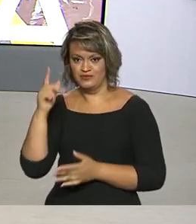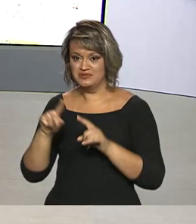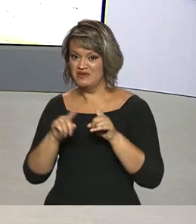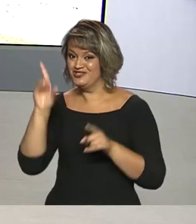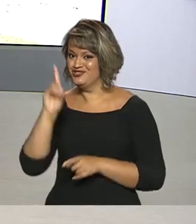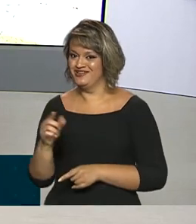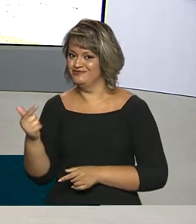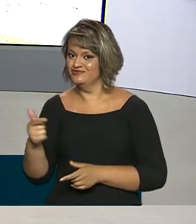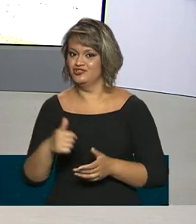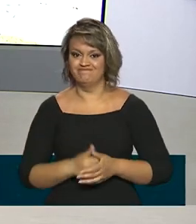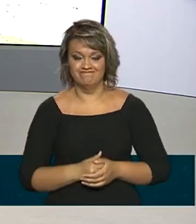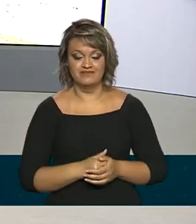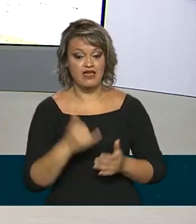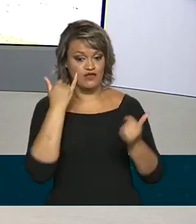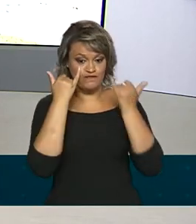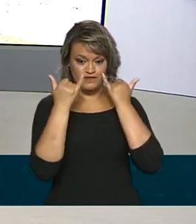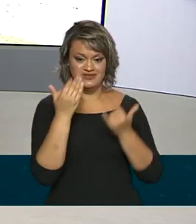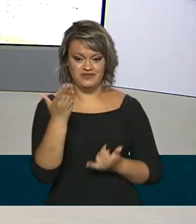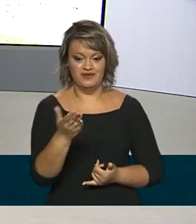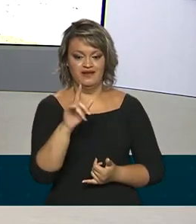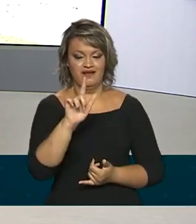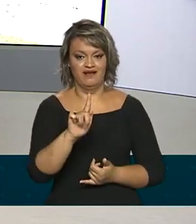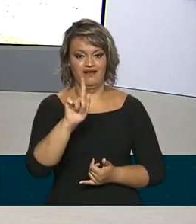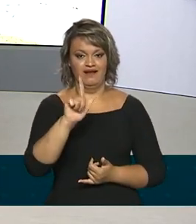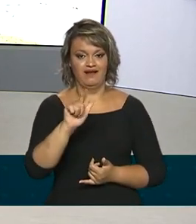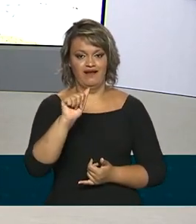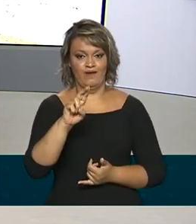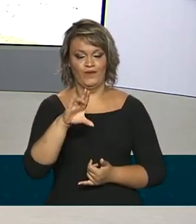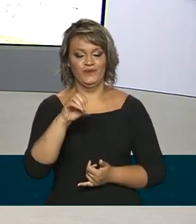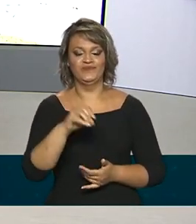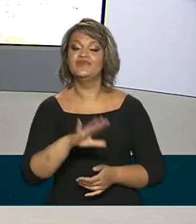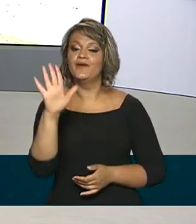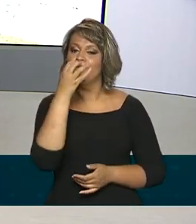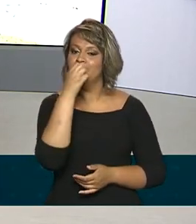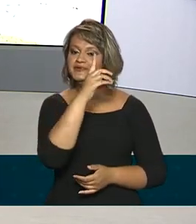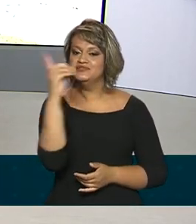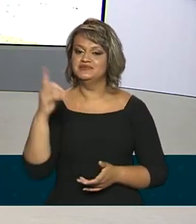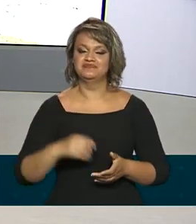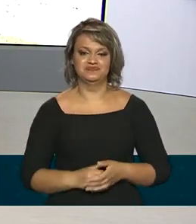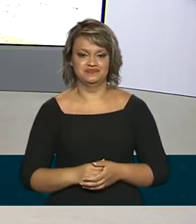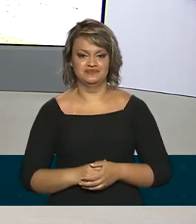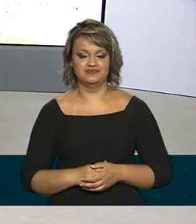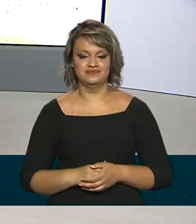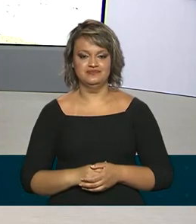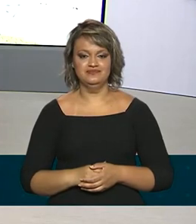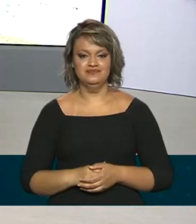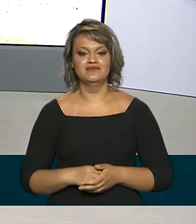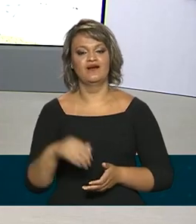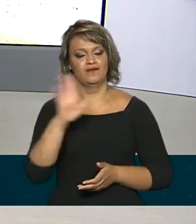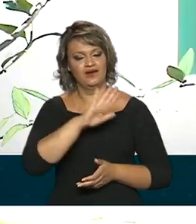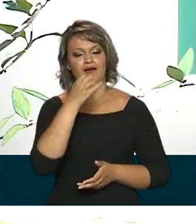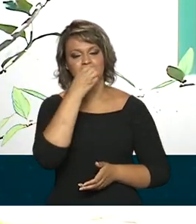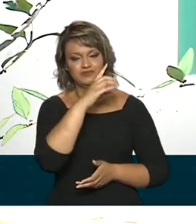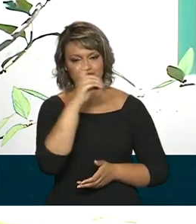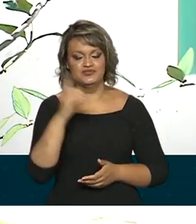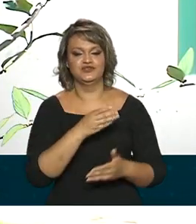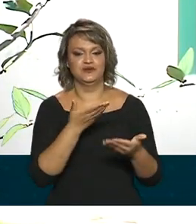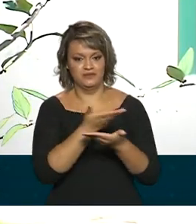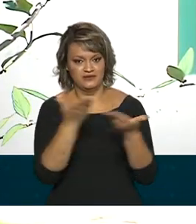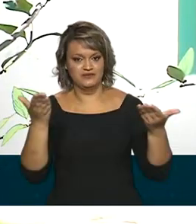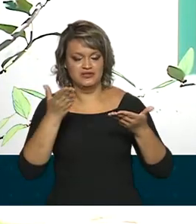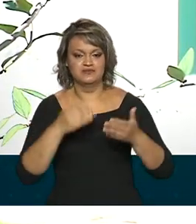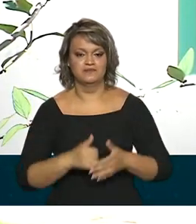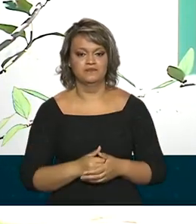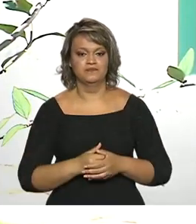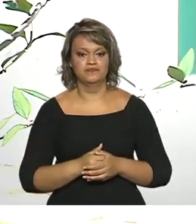repórter Glauco de Queiroz tem as informações ao vivo para a gente. Oi, Glauco, bom dia. Olá, Renata, bom dia para você e bom dia a